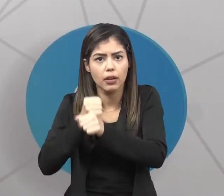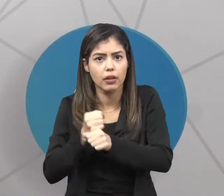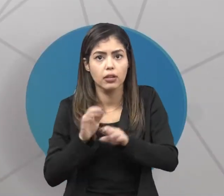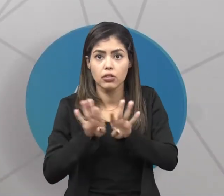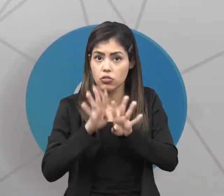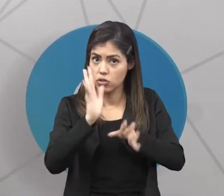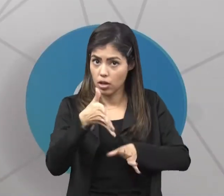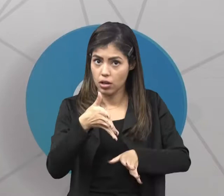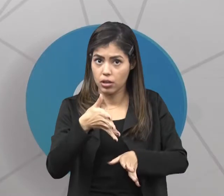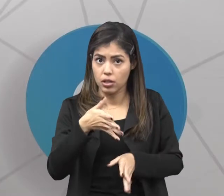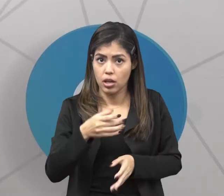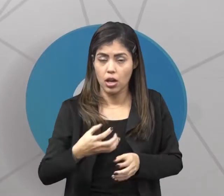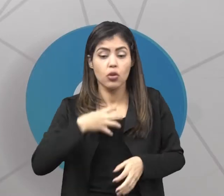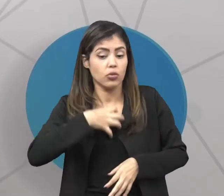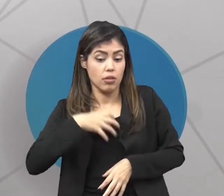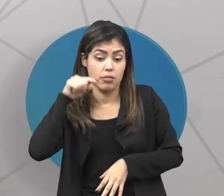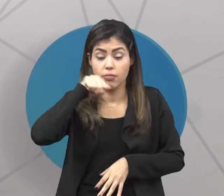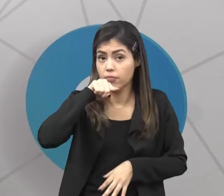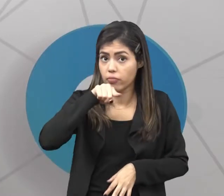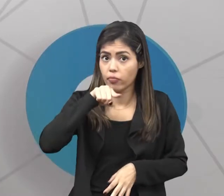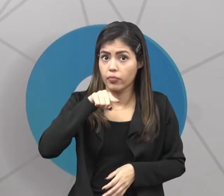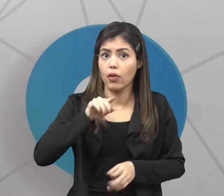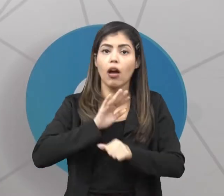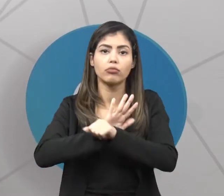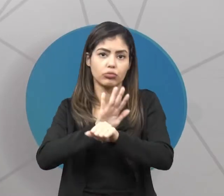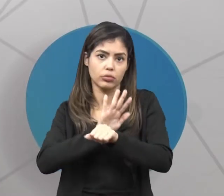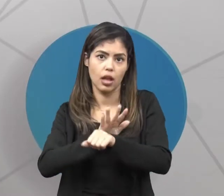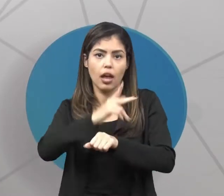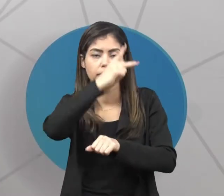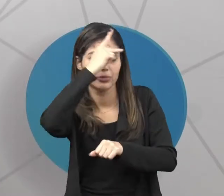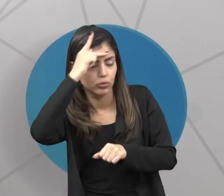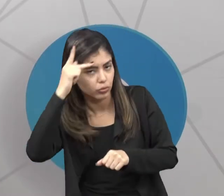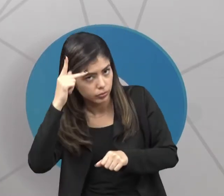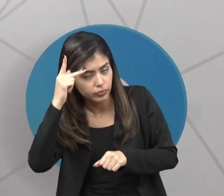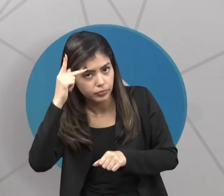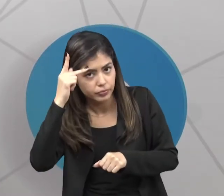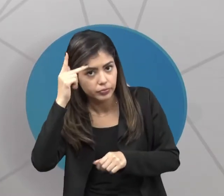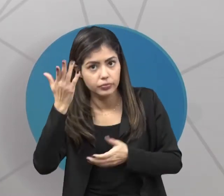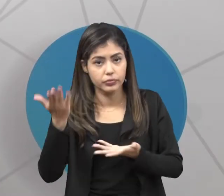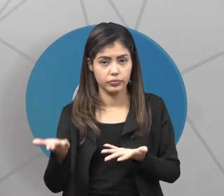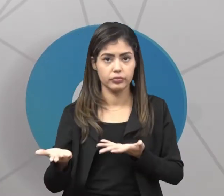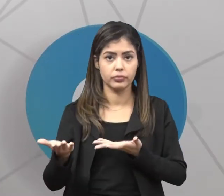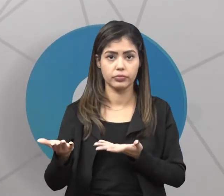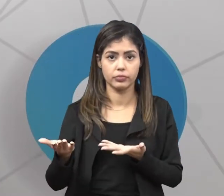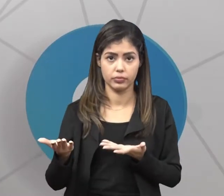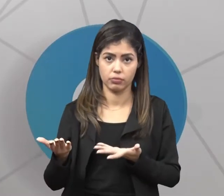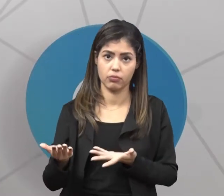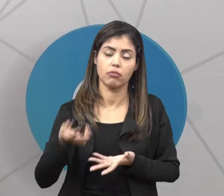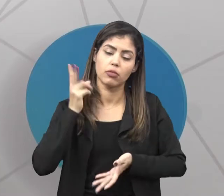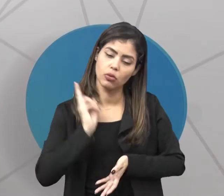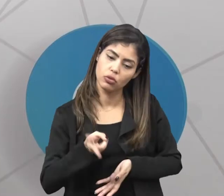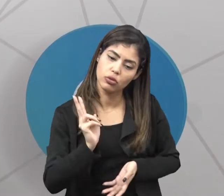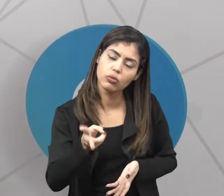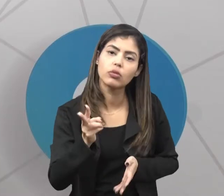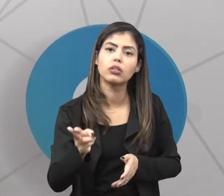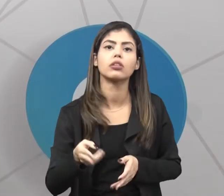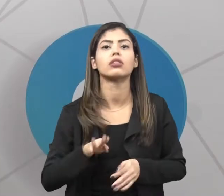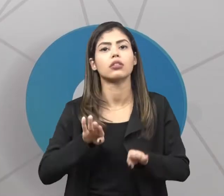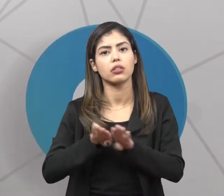sentido, ela vai contribuir para que os indivíduos continuem seguindo